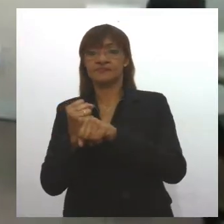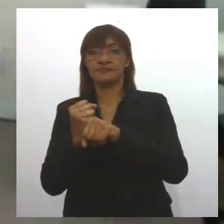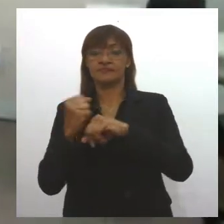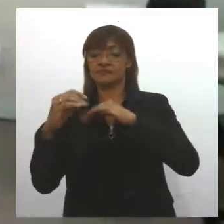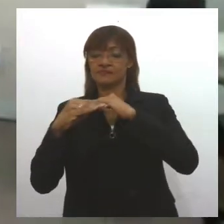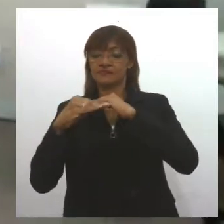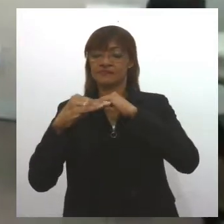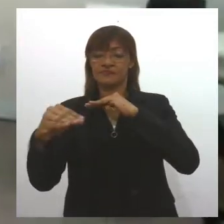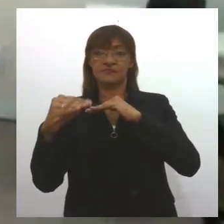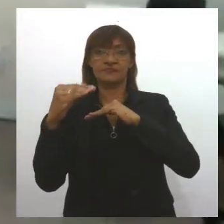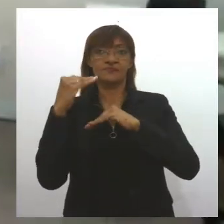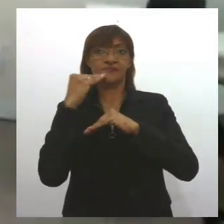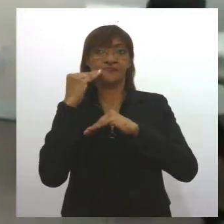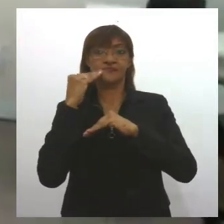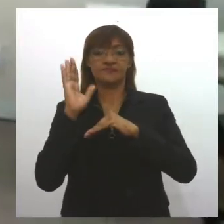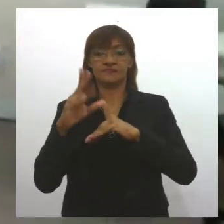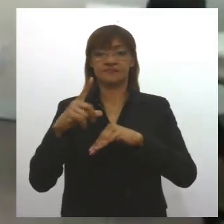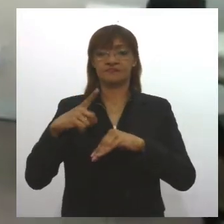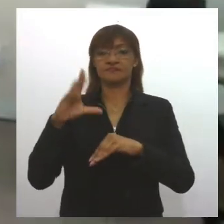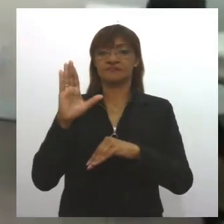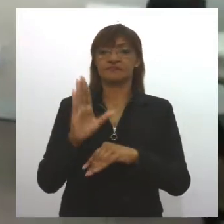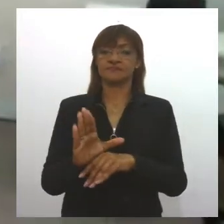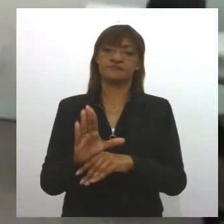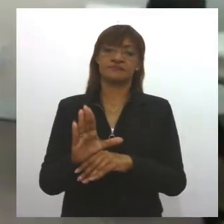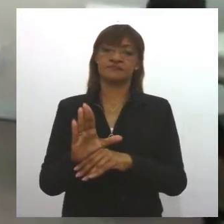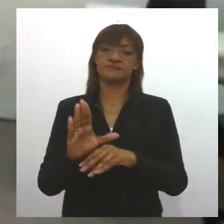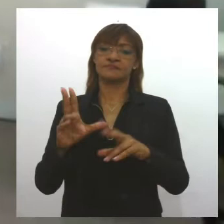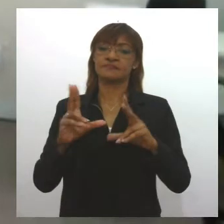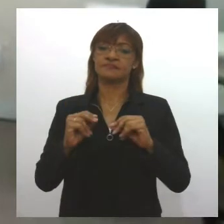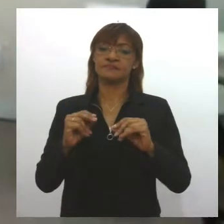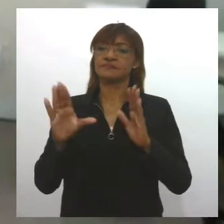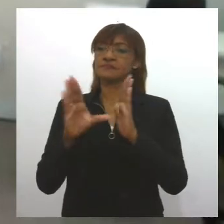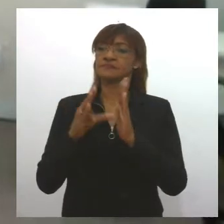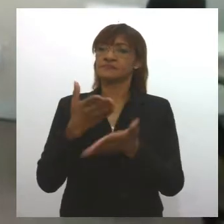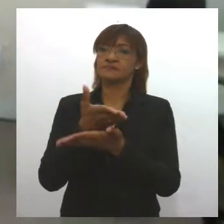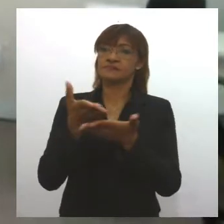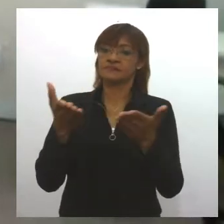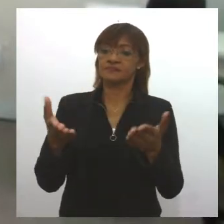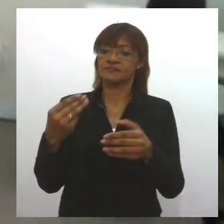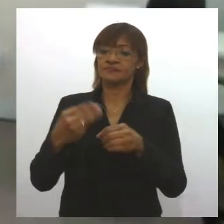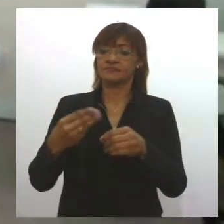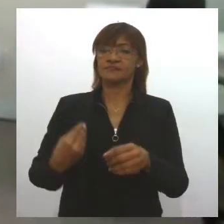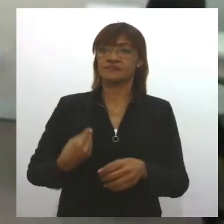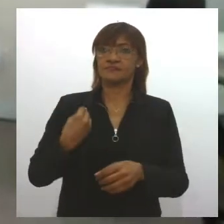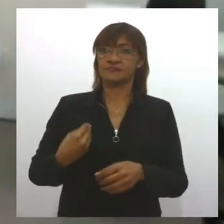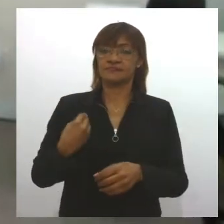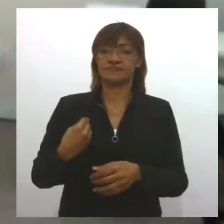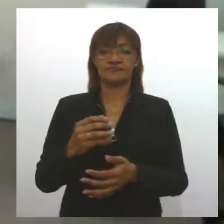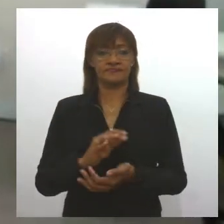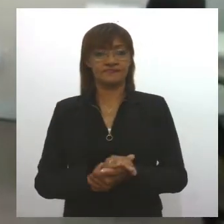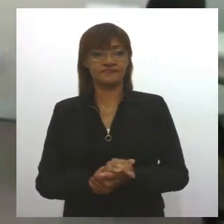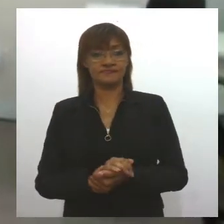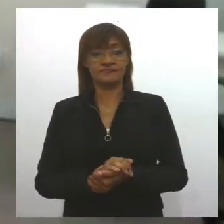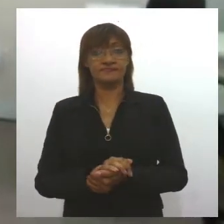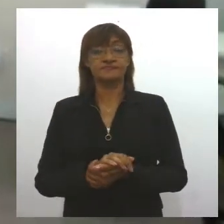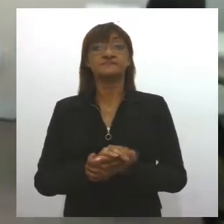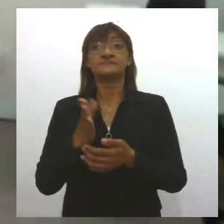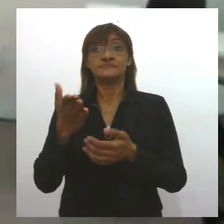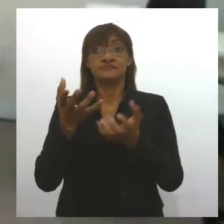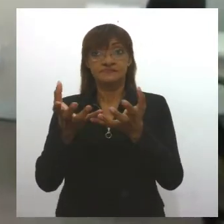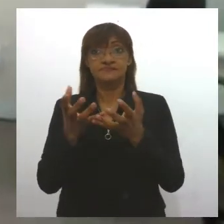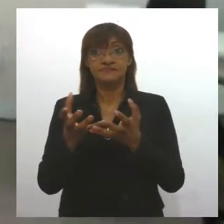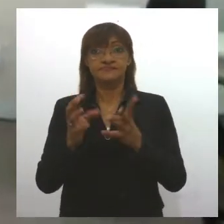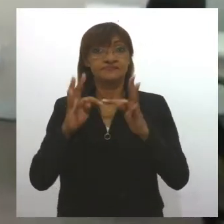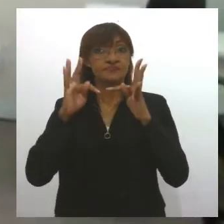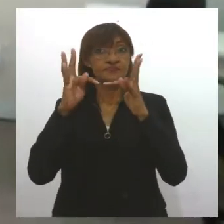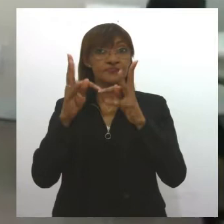nas estradas, atendendo, assim, a uma demanda da população do município de Cedro de São João. A matéria completa com a